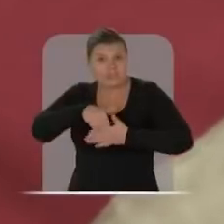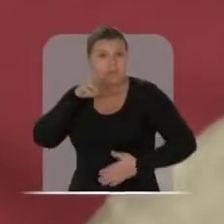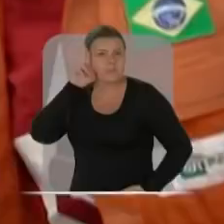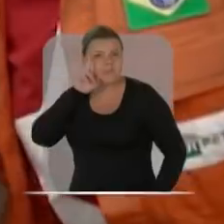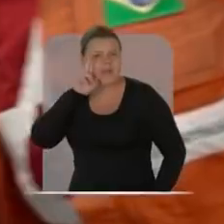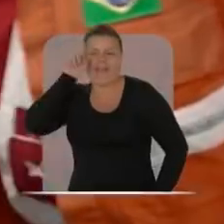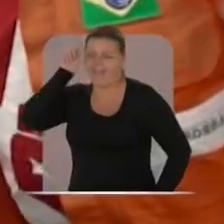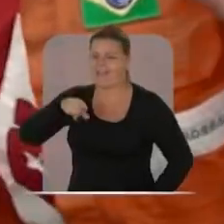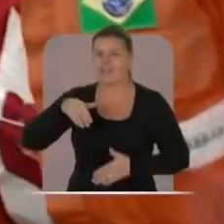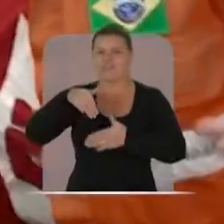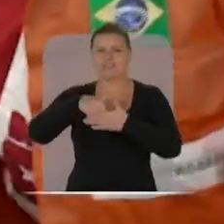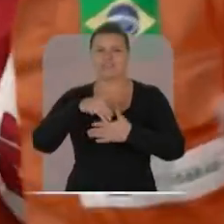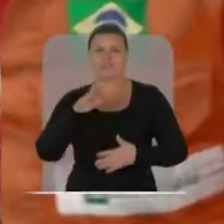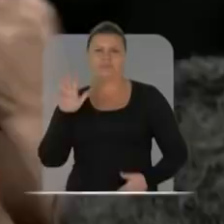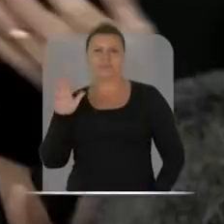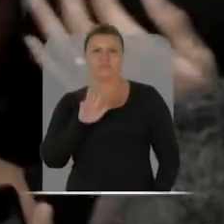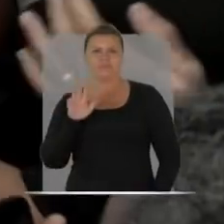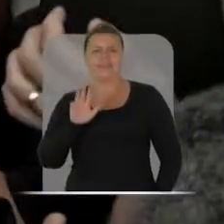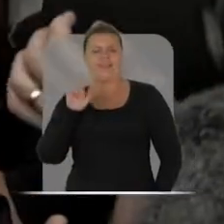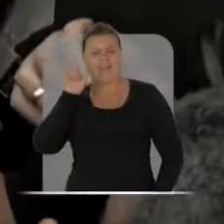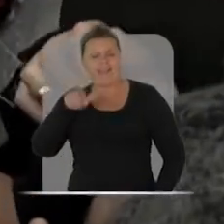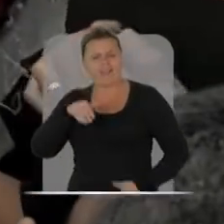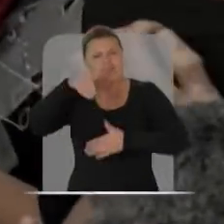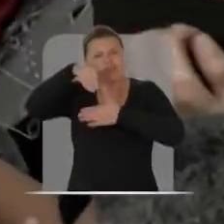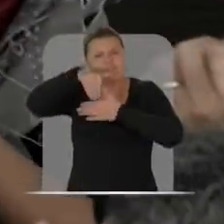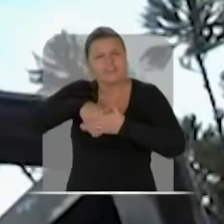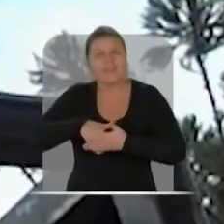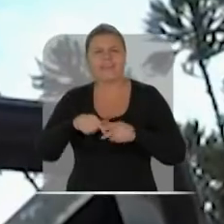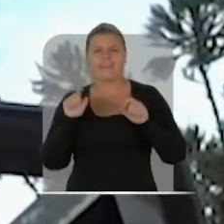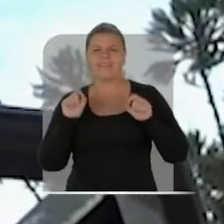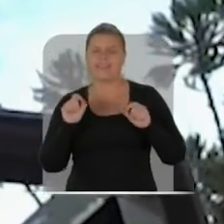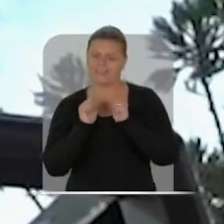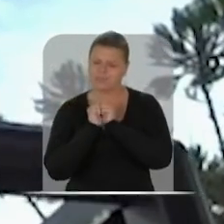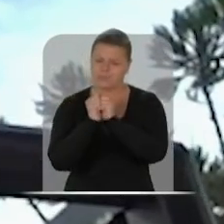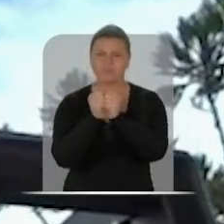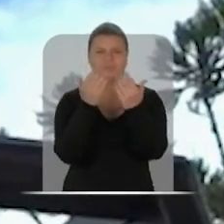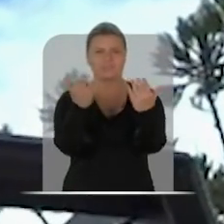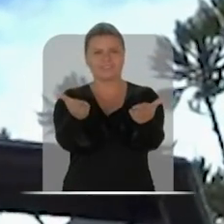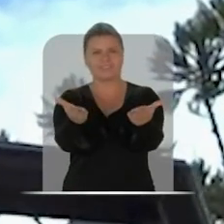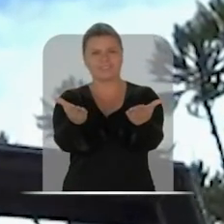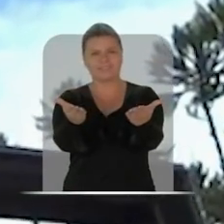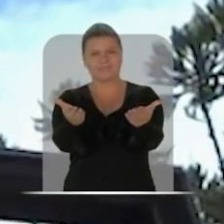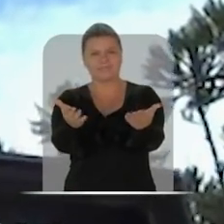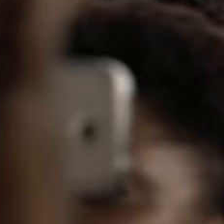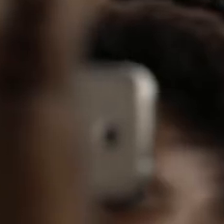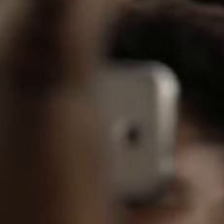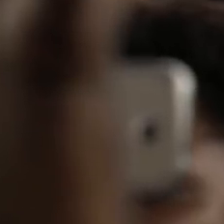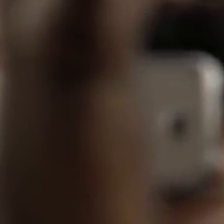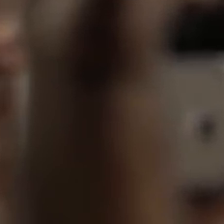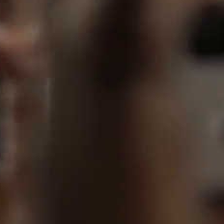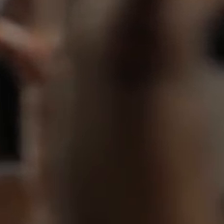Votar no Rosseco é votar no Lula. É votar em quem está do seu lado.